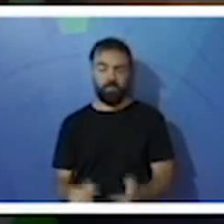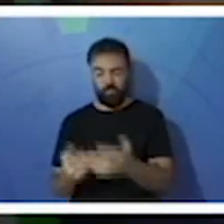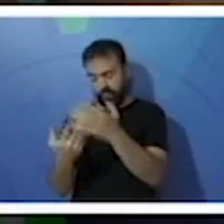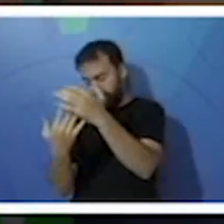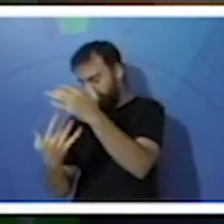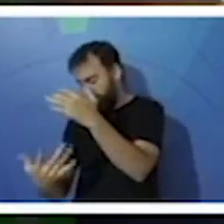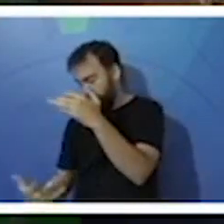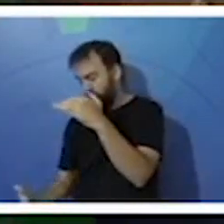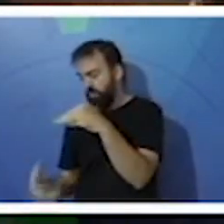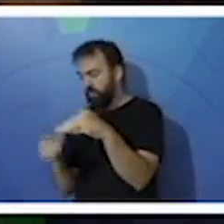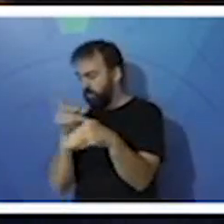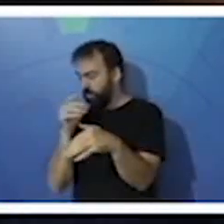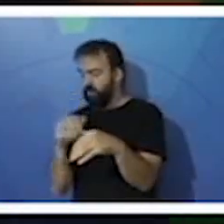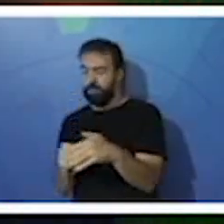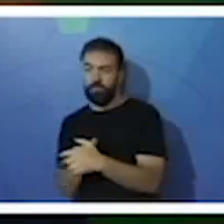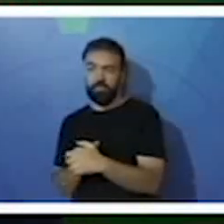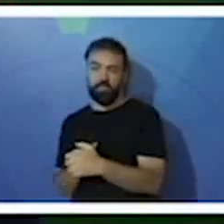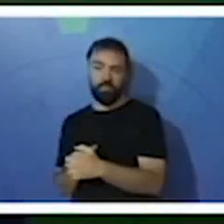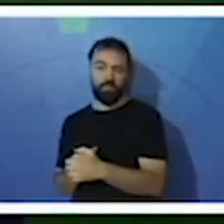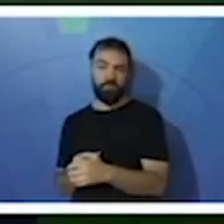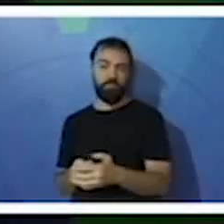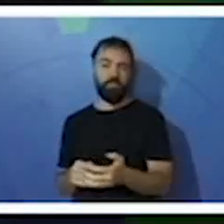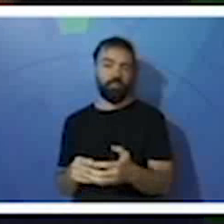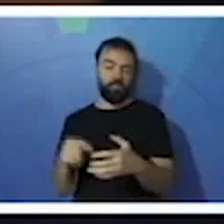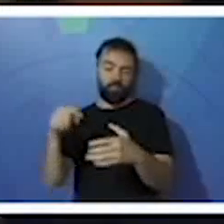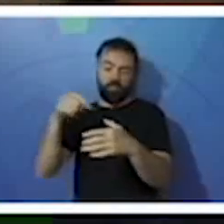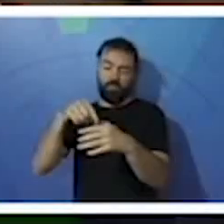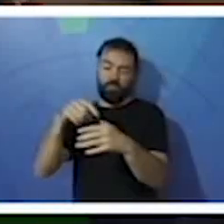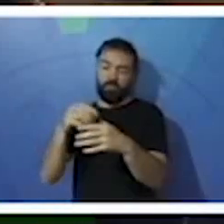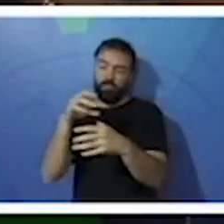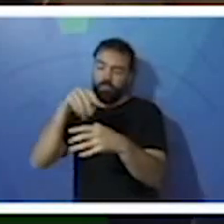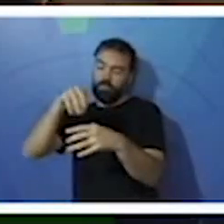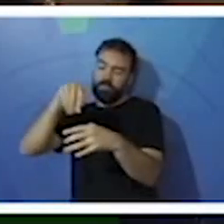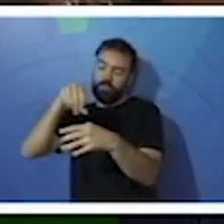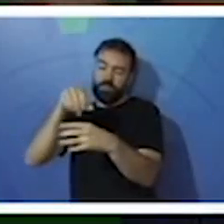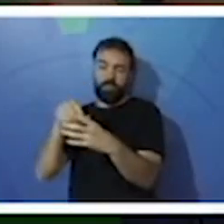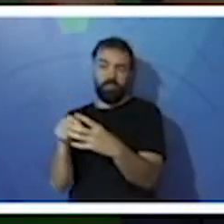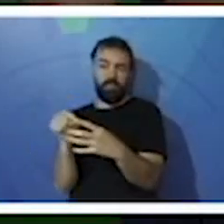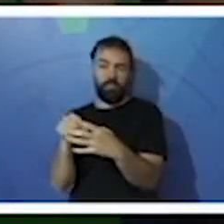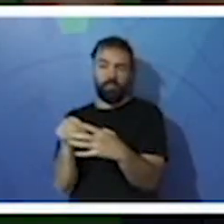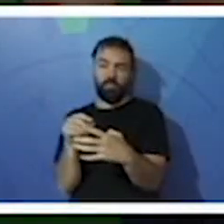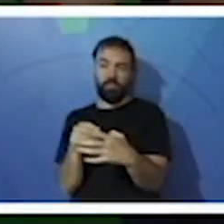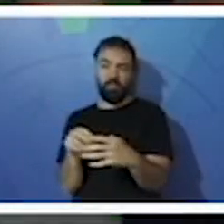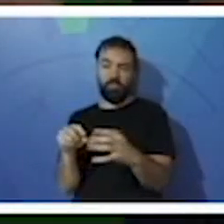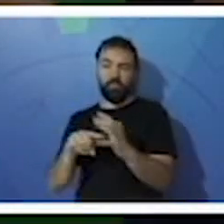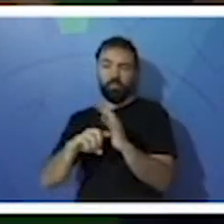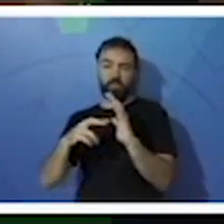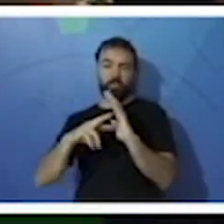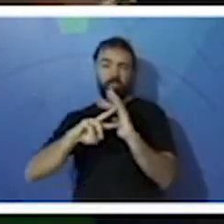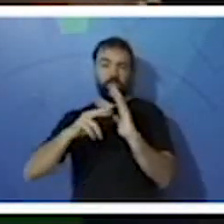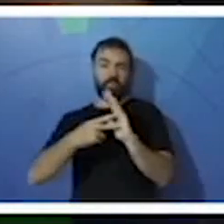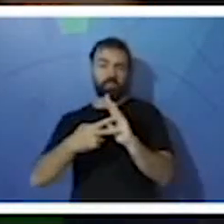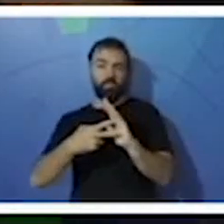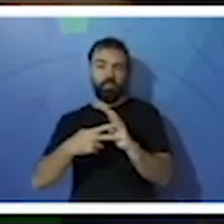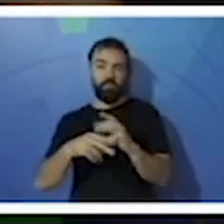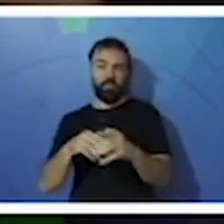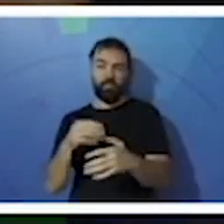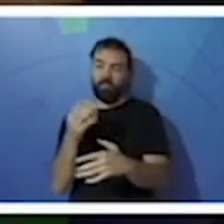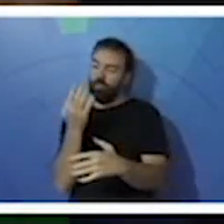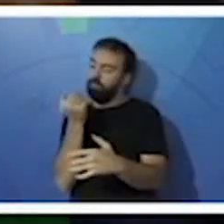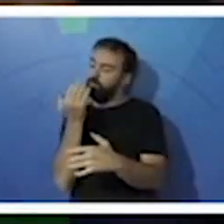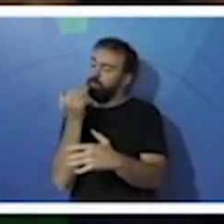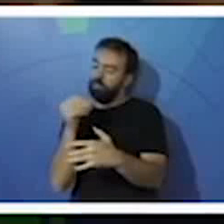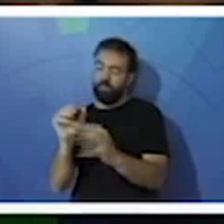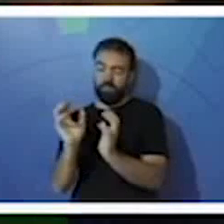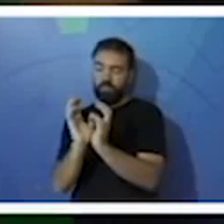dispensar, tá? E a areia retida no filtro, são as